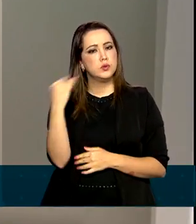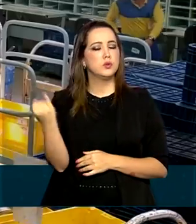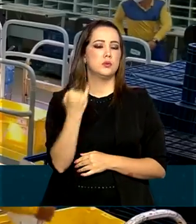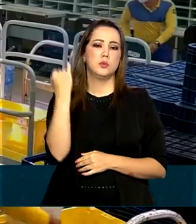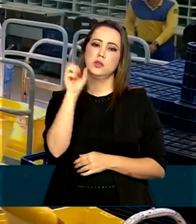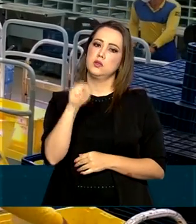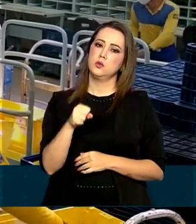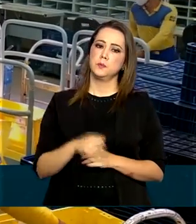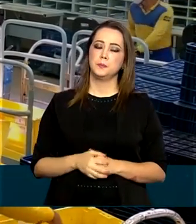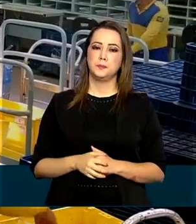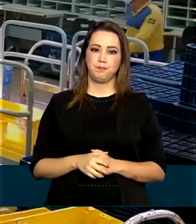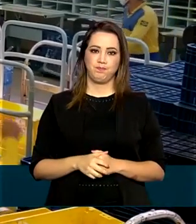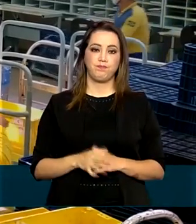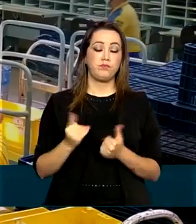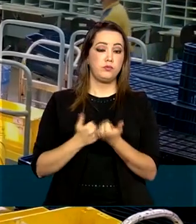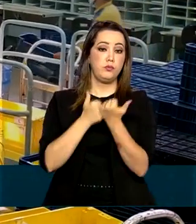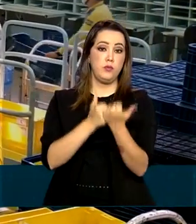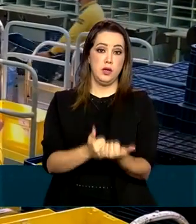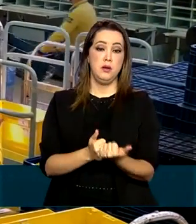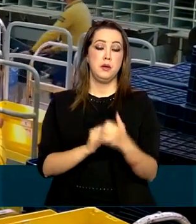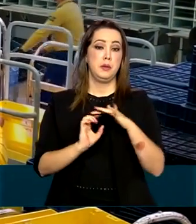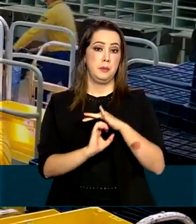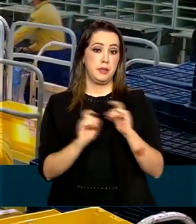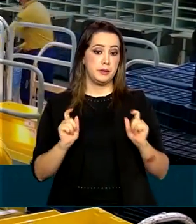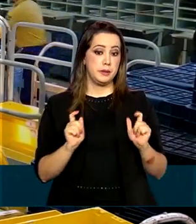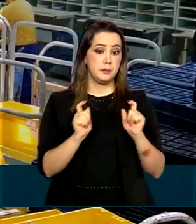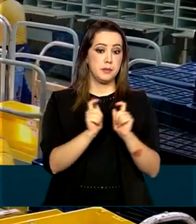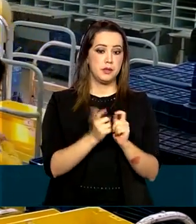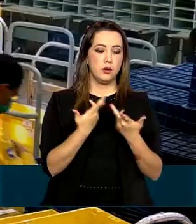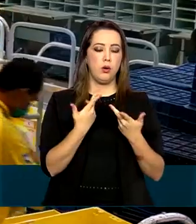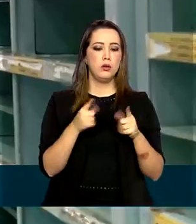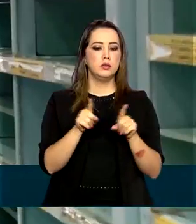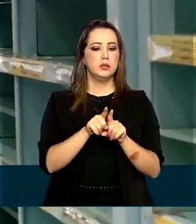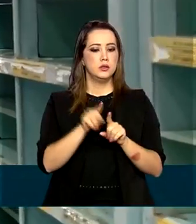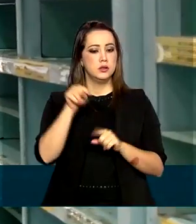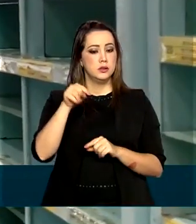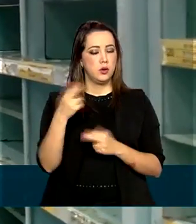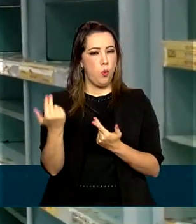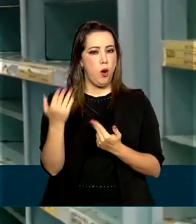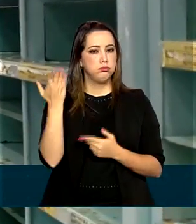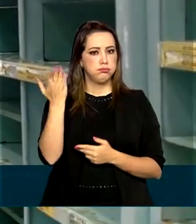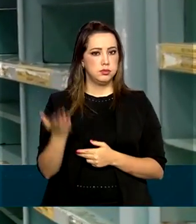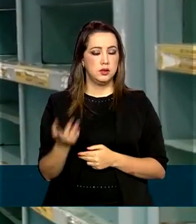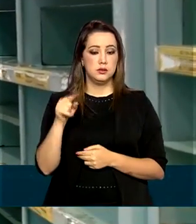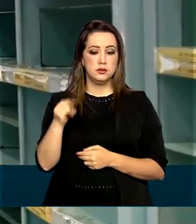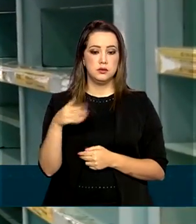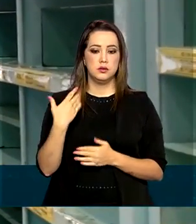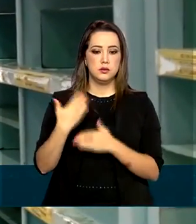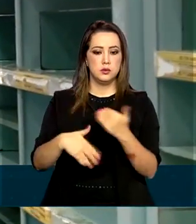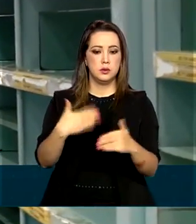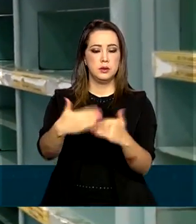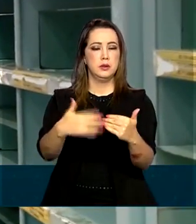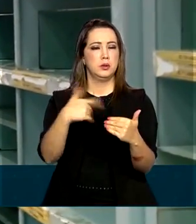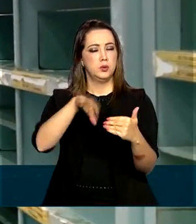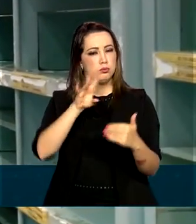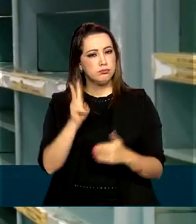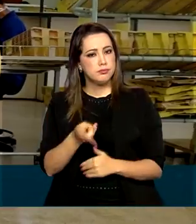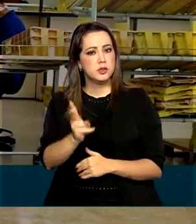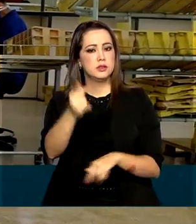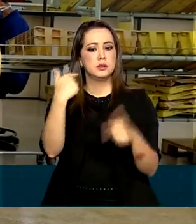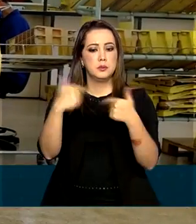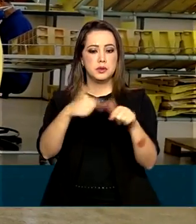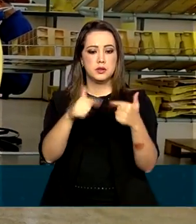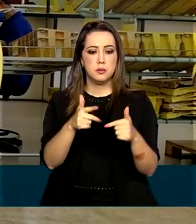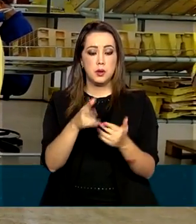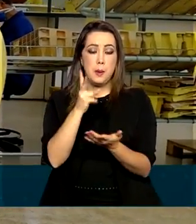sim. Para apoiar pequenos e médios empreendedores, assim como Jéssica, a se manterem firmes no mercado,